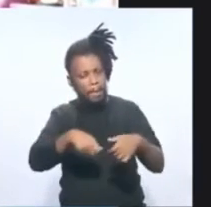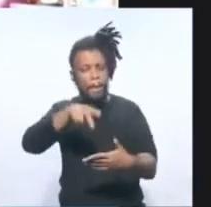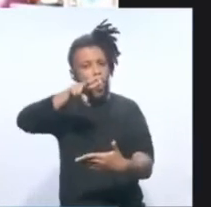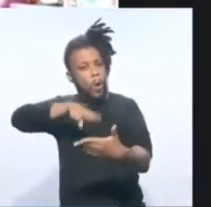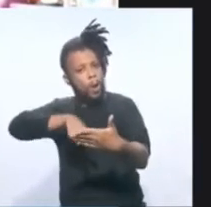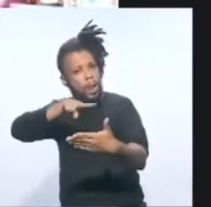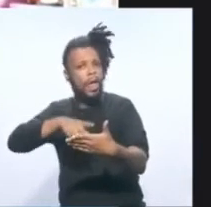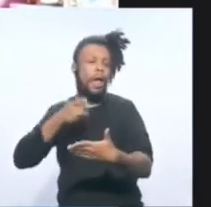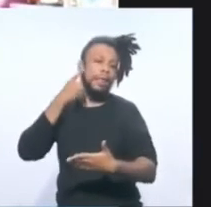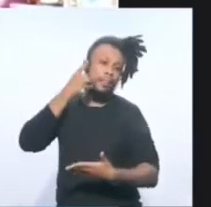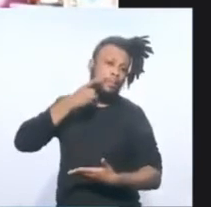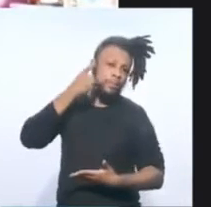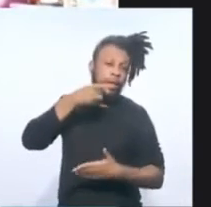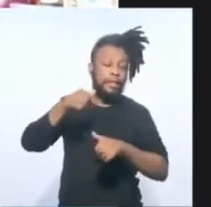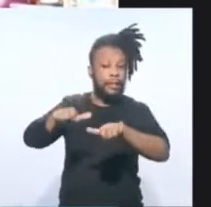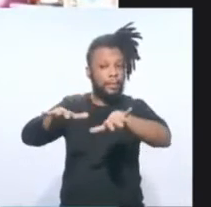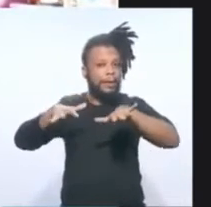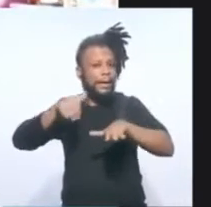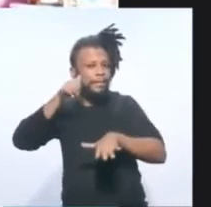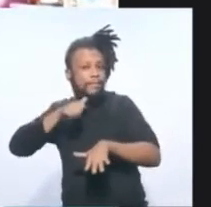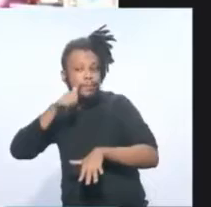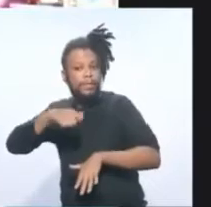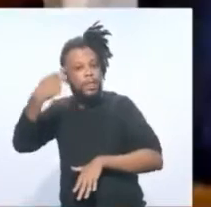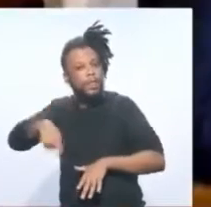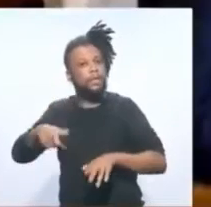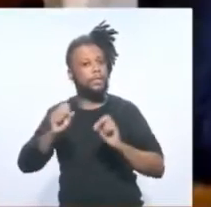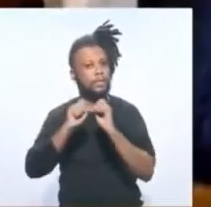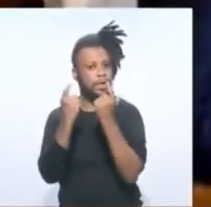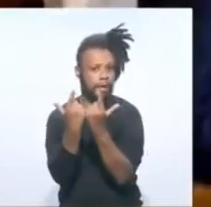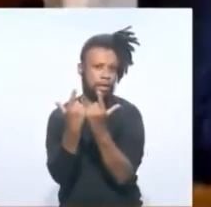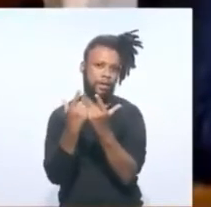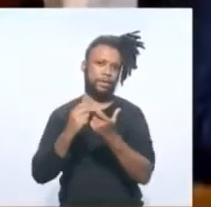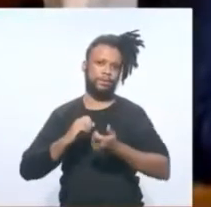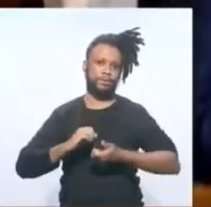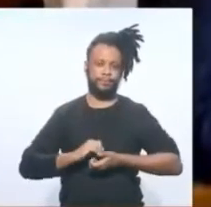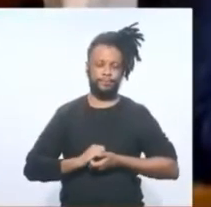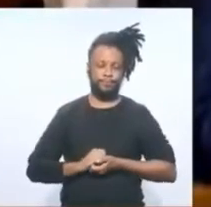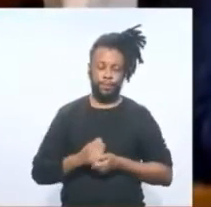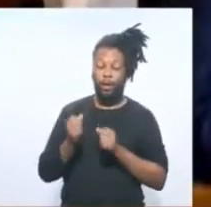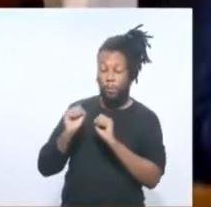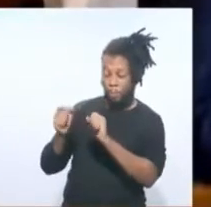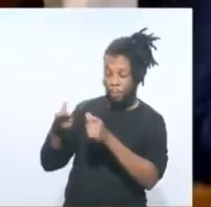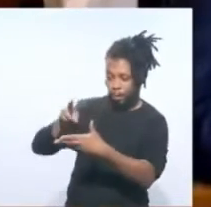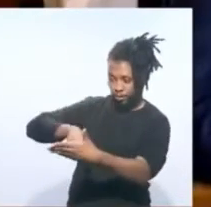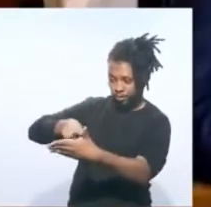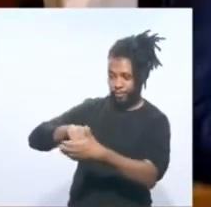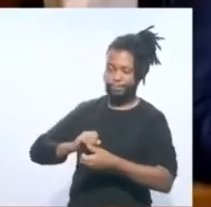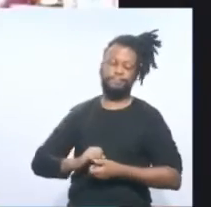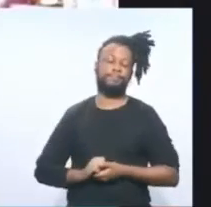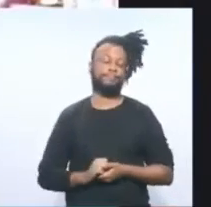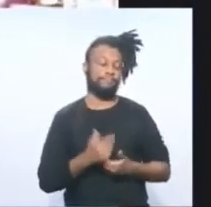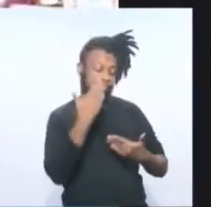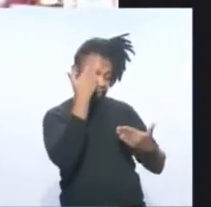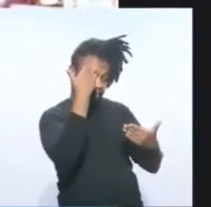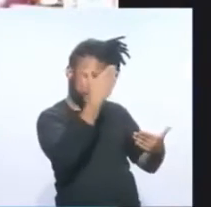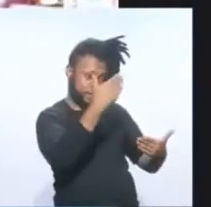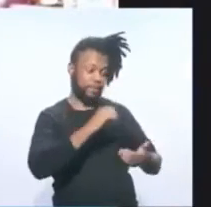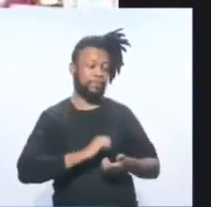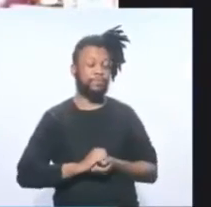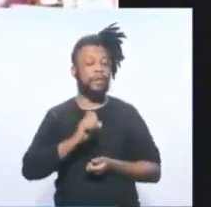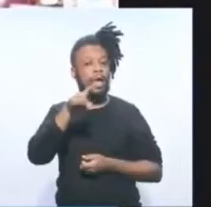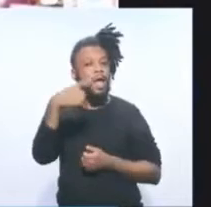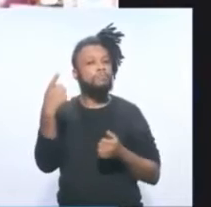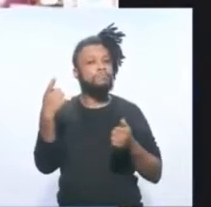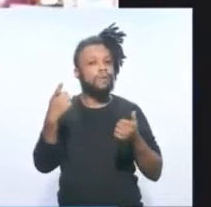deputadas, a bancada feminina da LERJ. Ok, pode... moção de apoio. Pode ler, deputada. Ah, obrigada. É uma